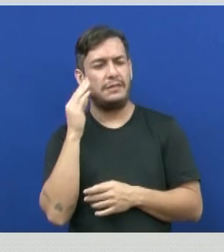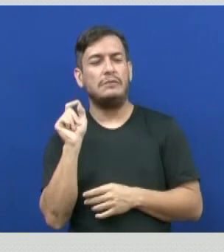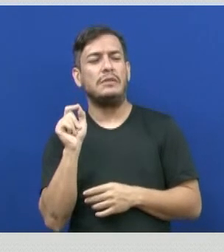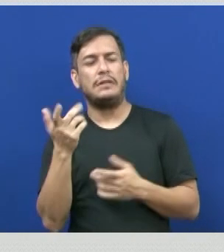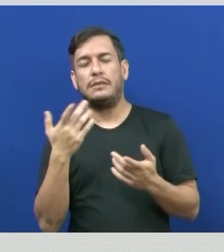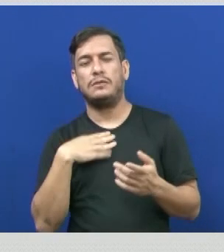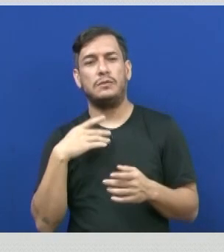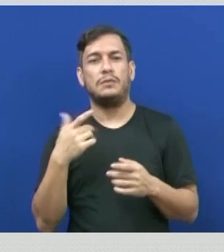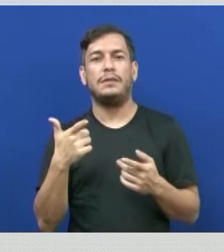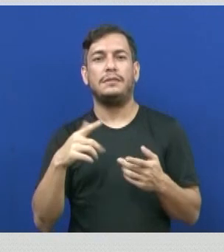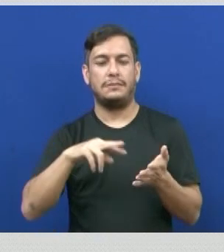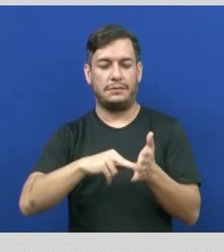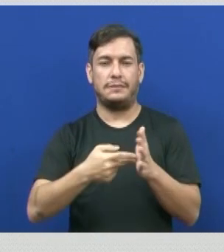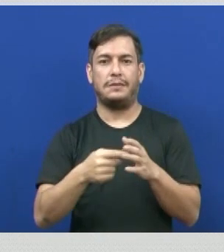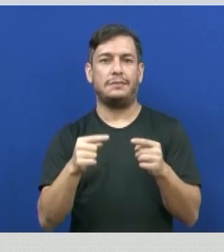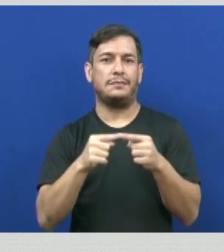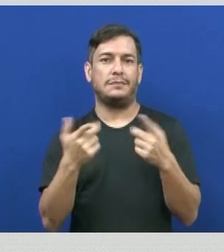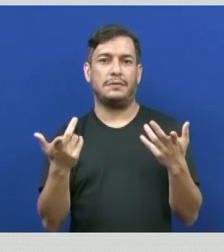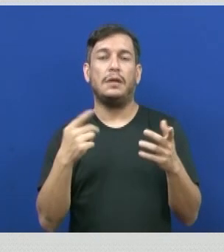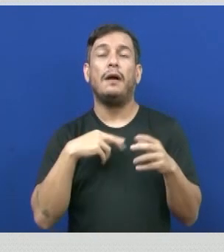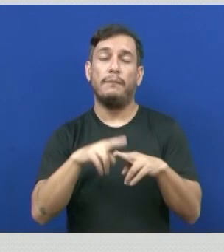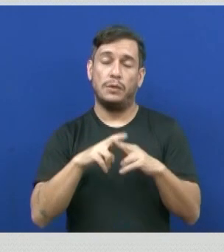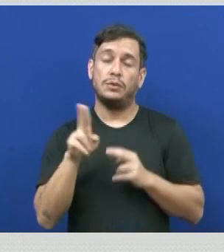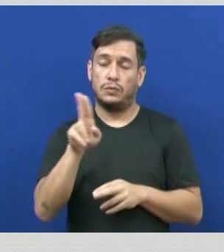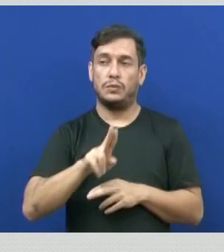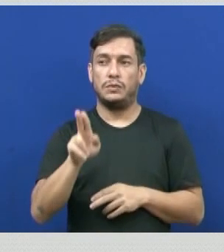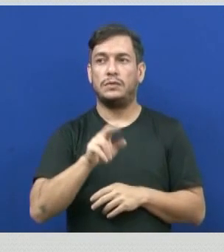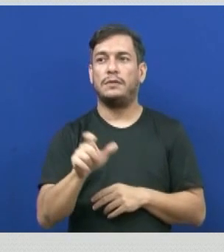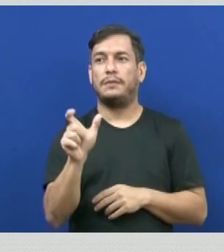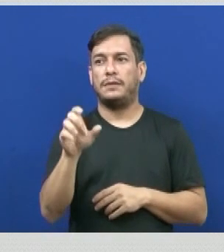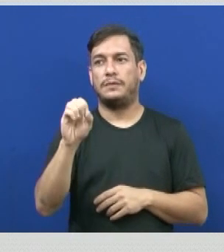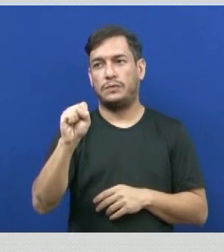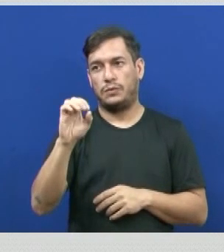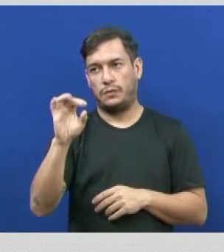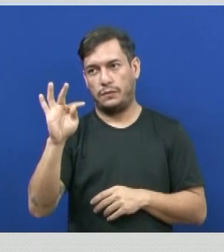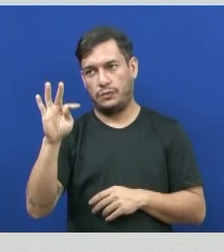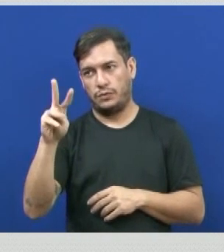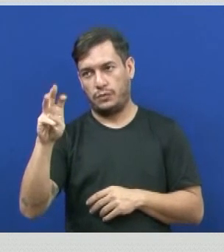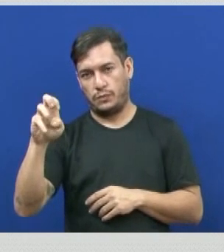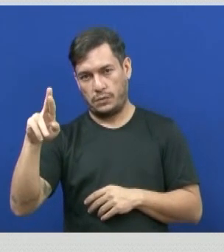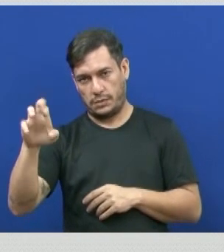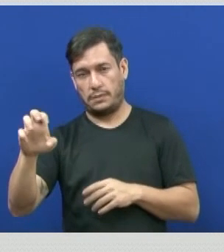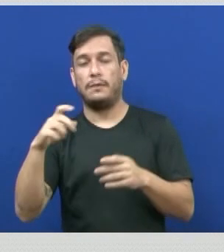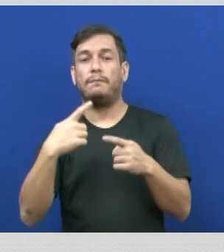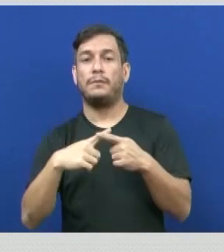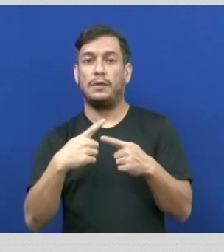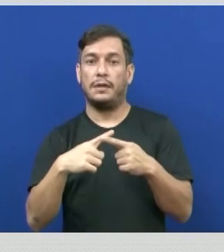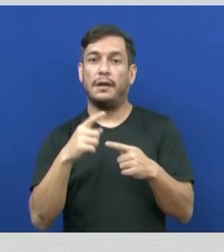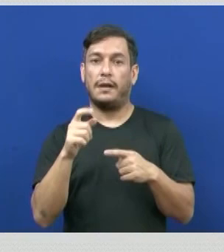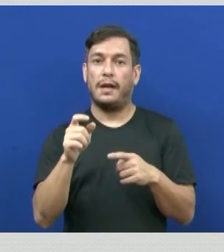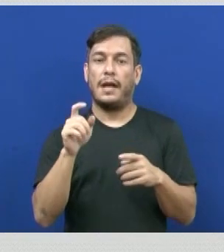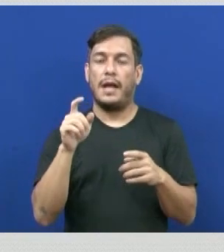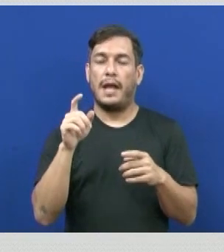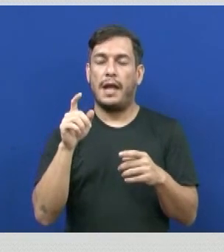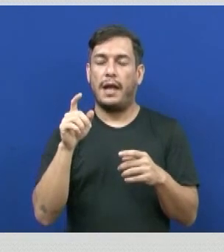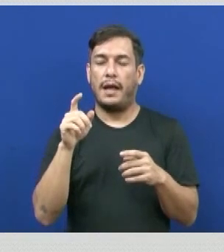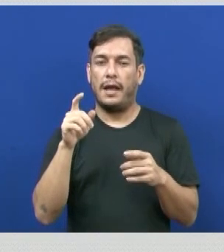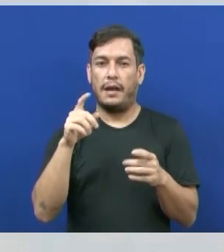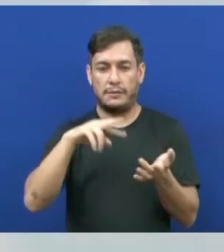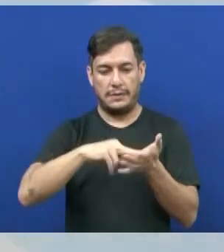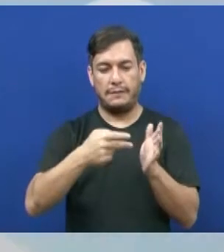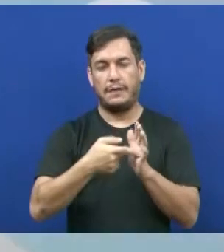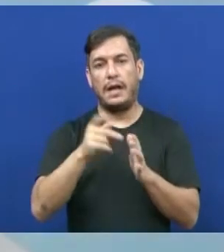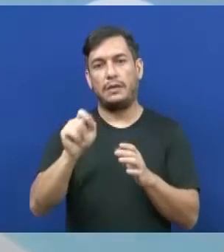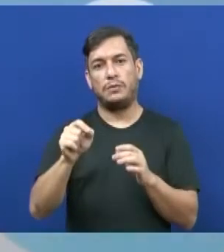o mínimo sentido. Por isso que a gente usa software. Já que essa expressão distancia-se muito da palavra original. Você não acha?